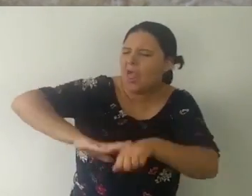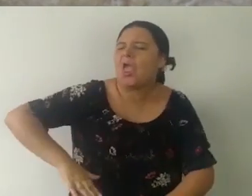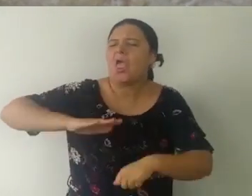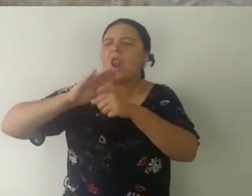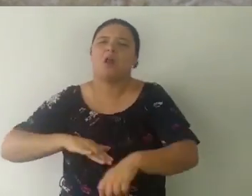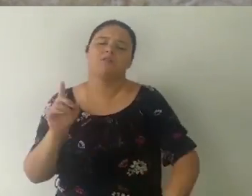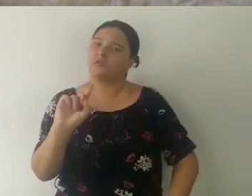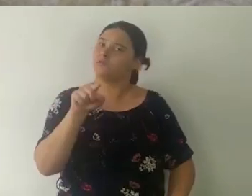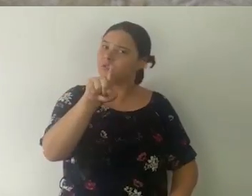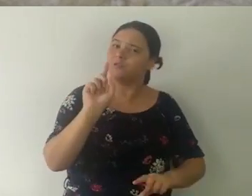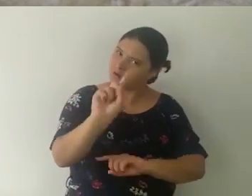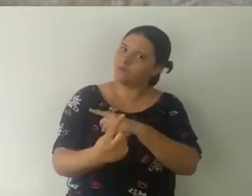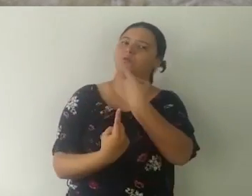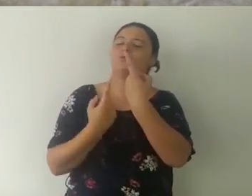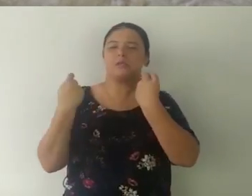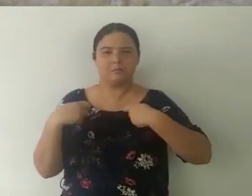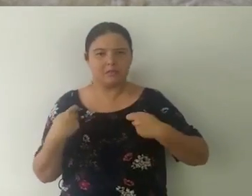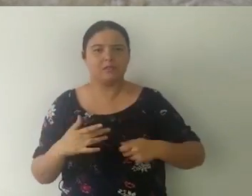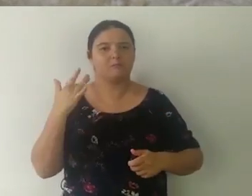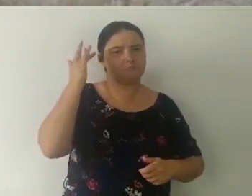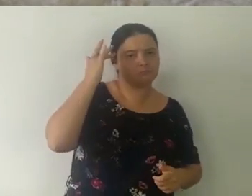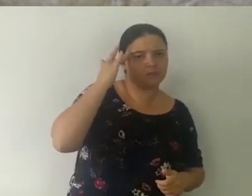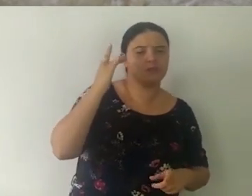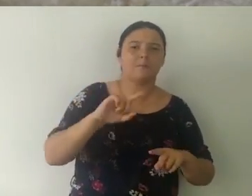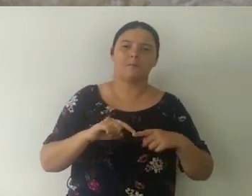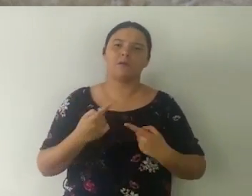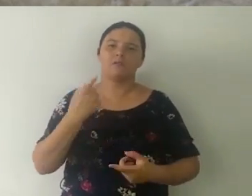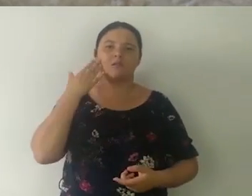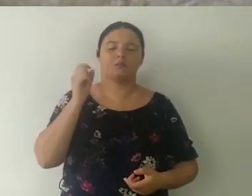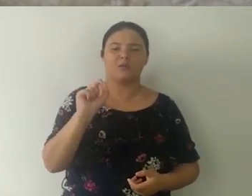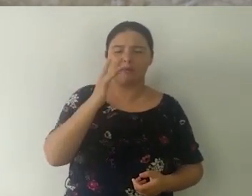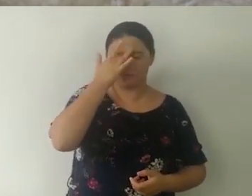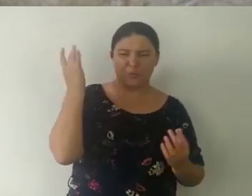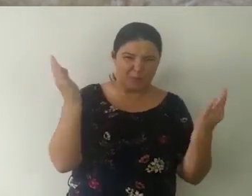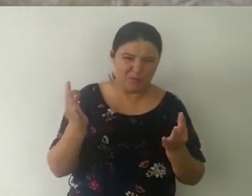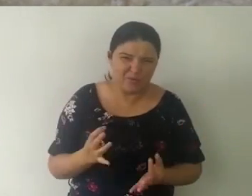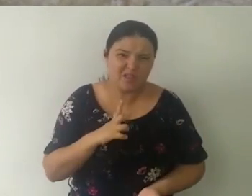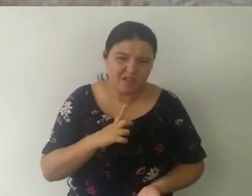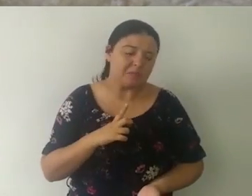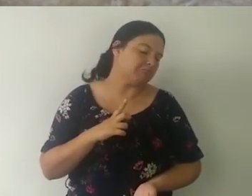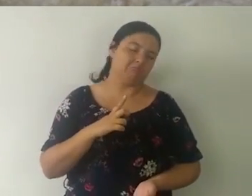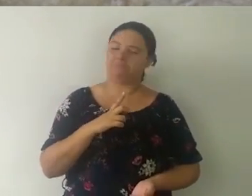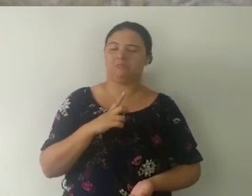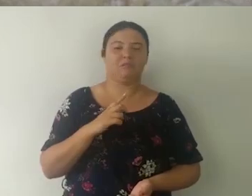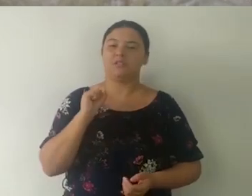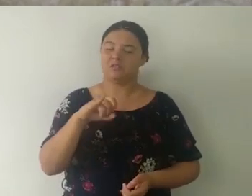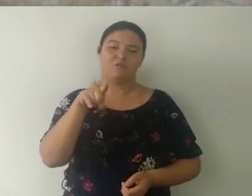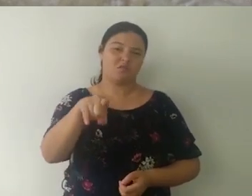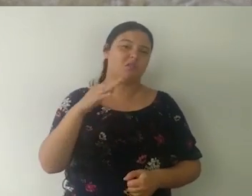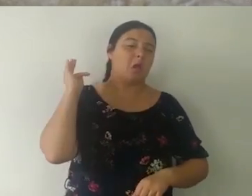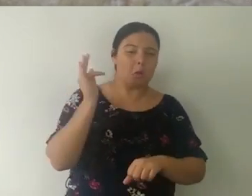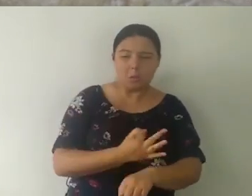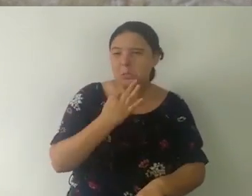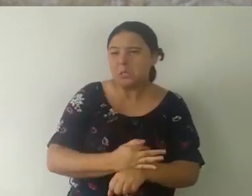Mesmo porque a gente sempre tem que procurar evoluir, crescer, amadurecer. Mas nós sabemos que ninguém é perfeito. Por